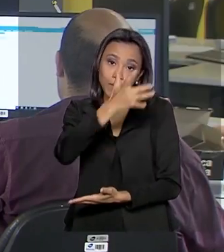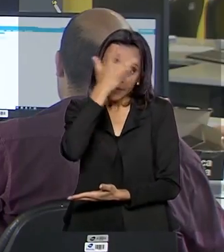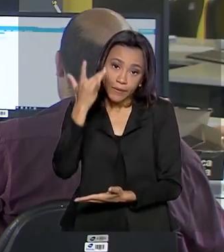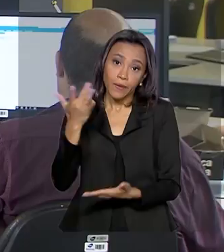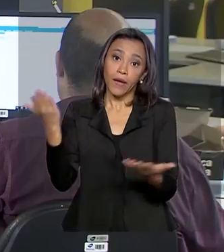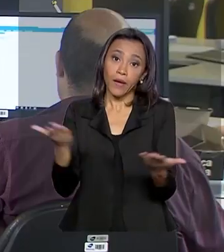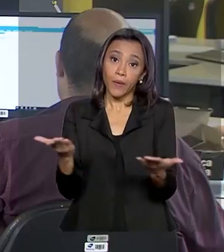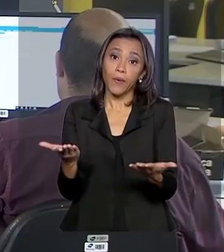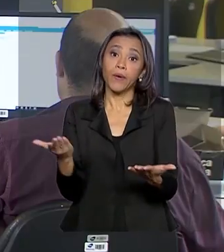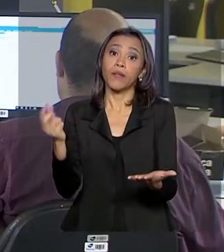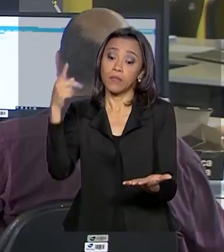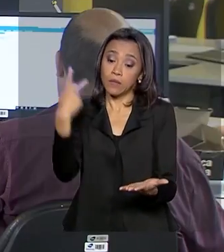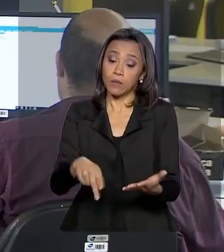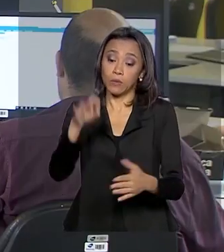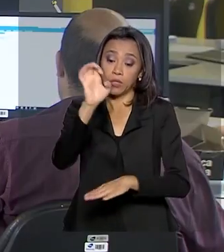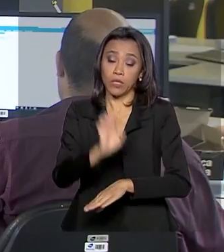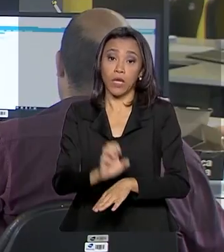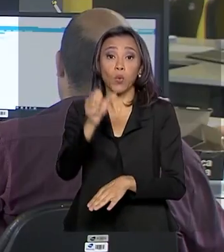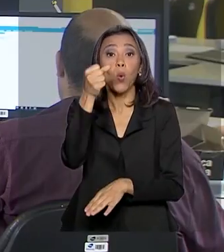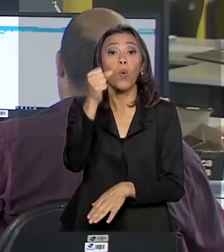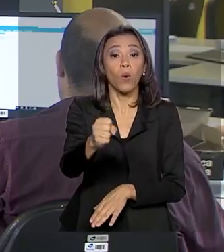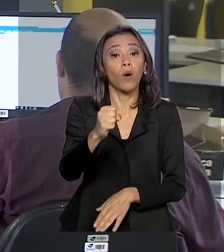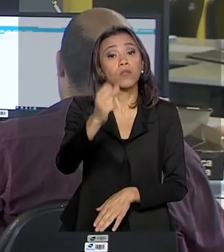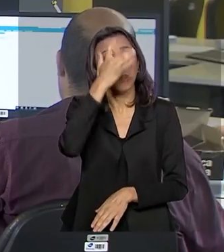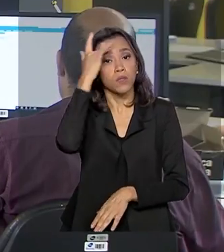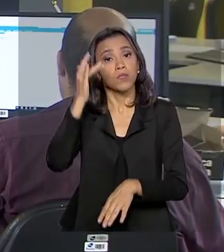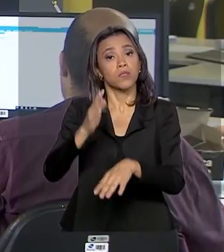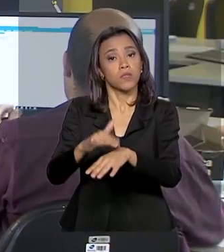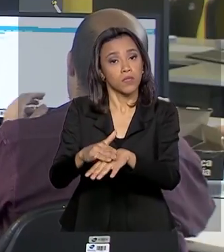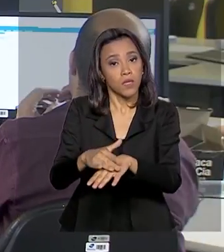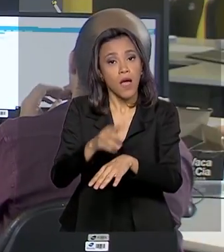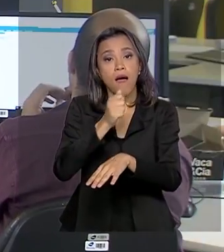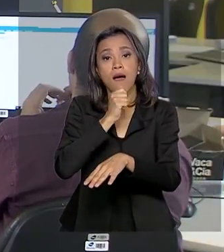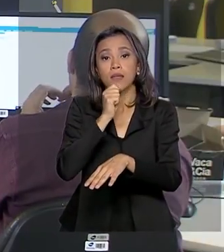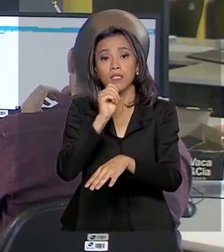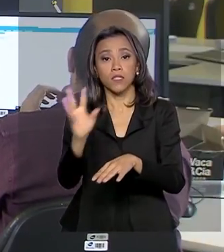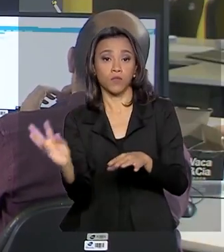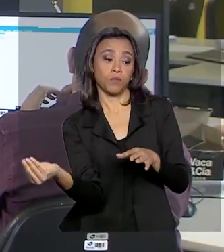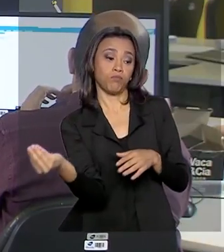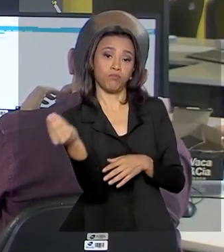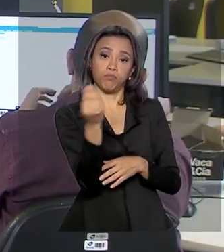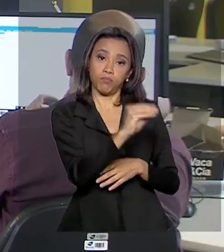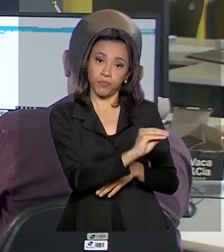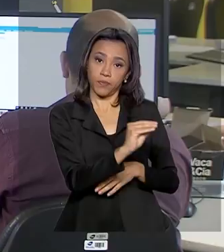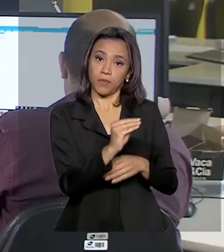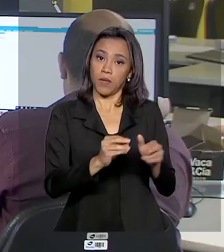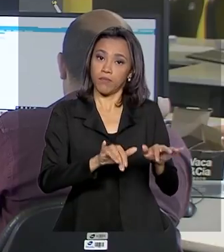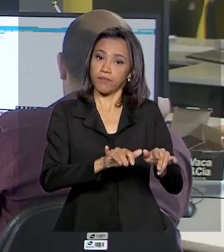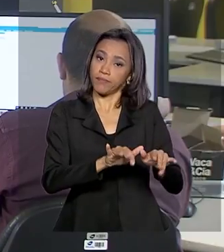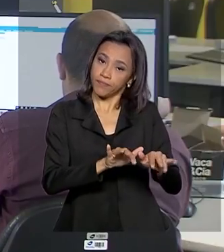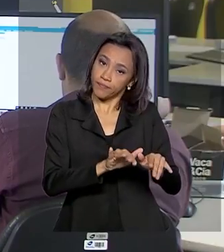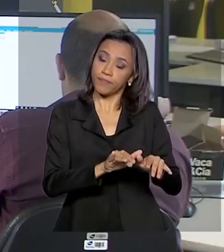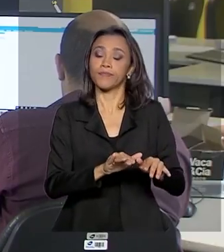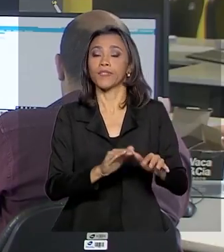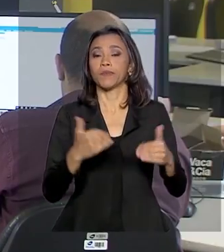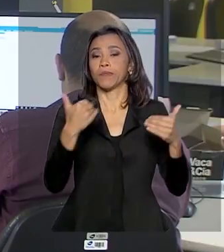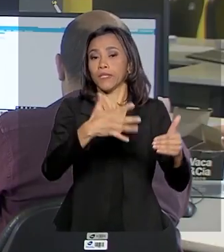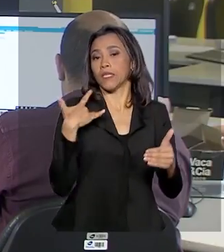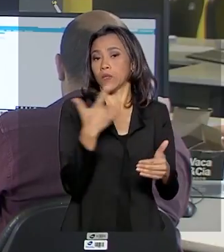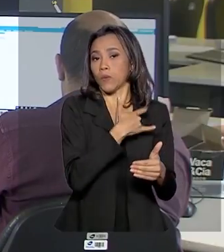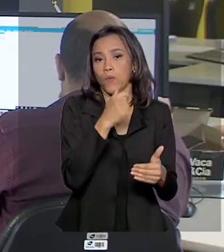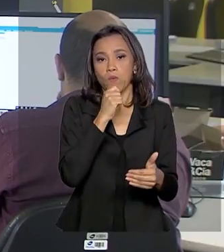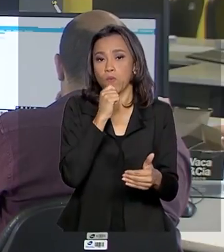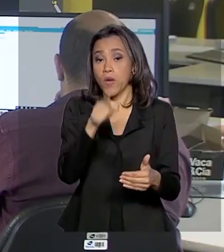oito casos aqui no Estado. Esses dados ainda não foram computados pelo Ministério da Saúde. Os novos pacientes retornaram de